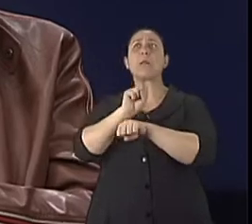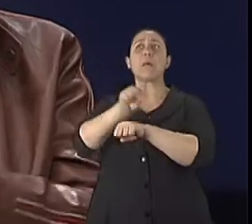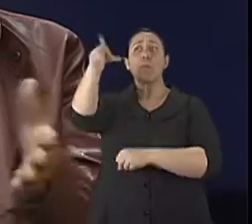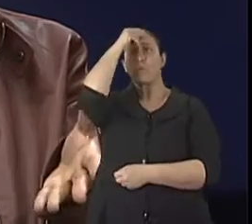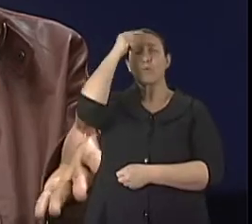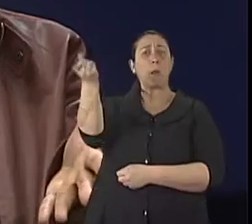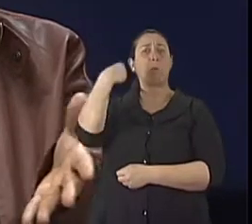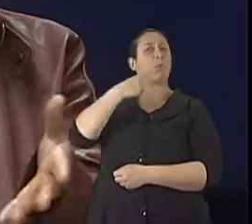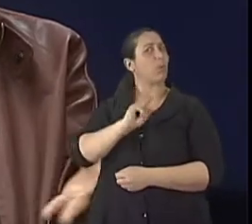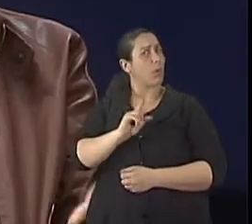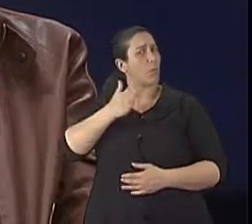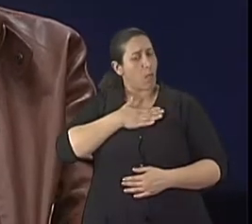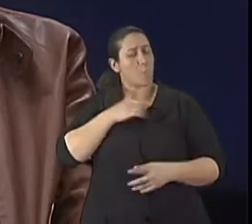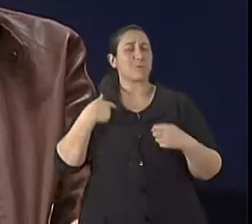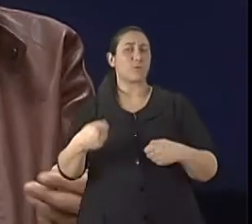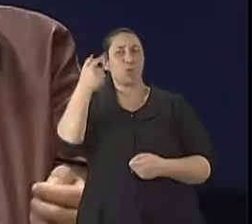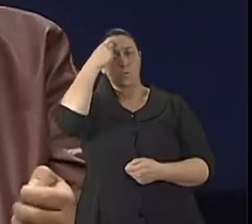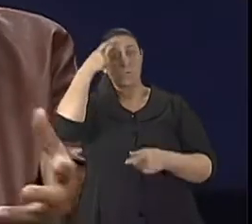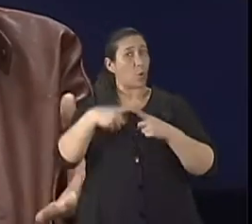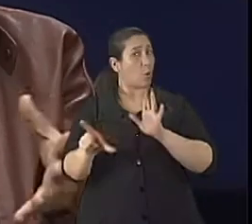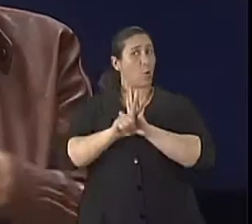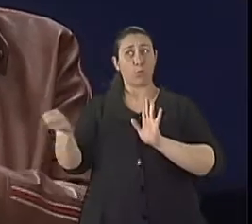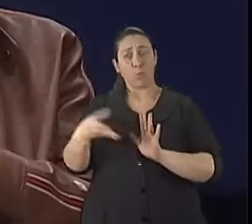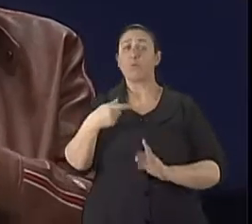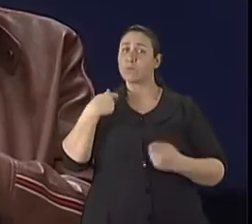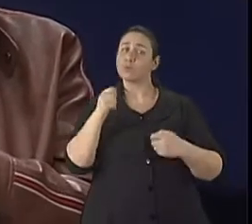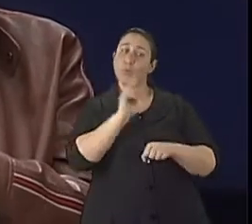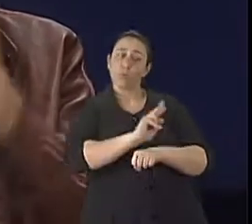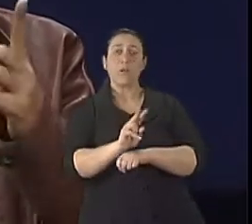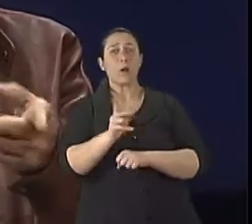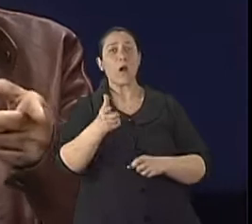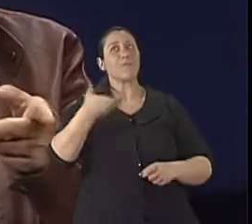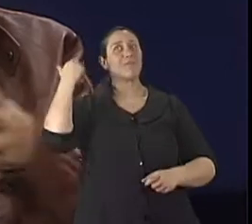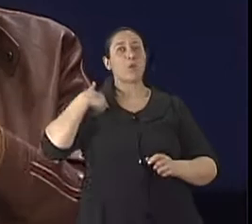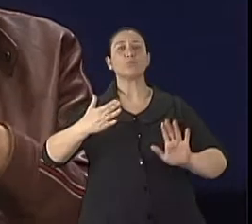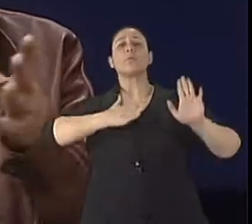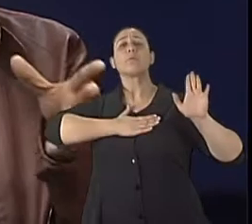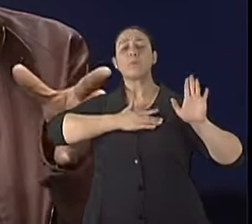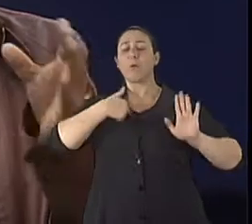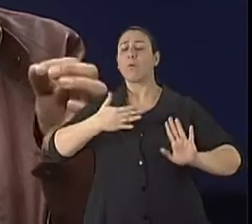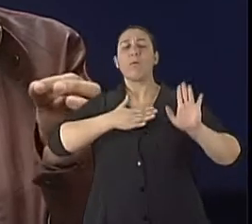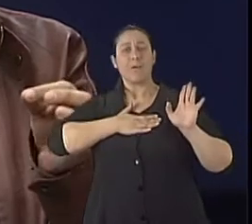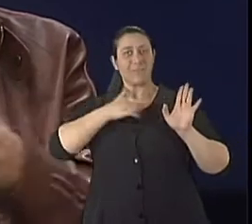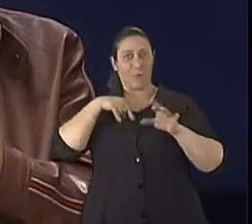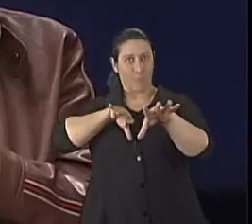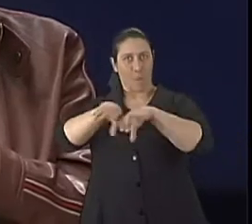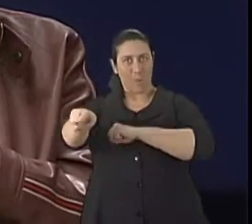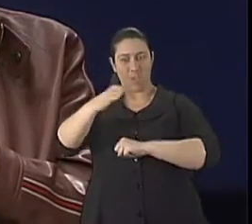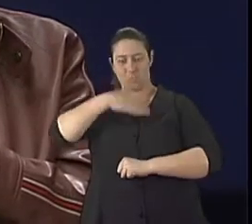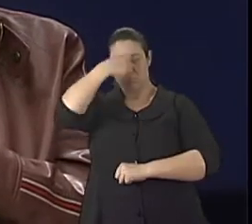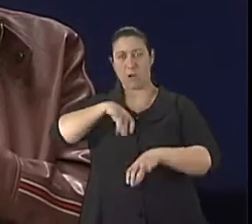Porque nós, profissionais, nós arquitetos, quando fizemos o nosso famoso juramento, nós olhamos a pessoa.